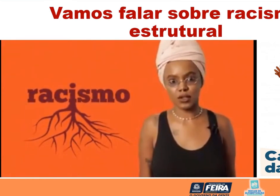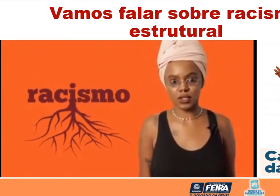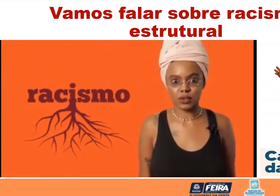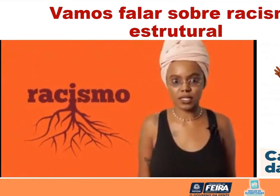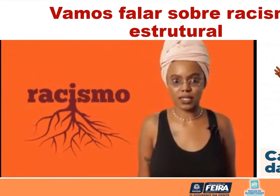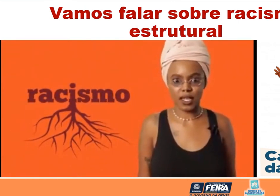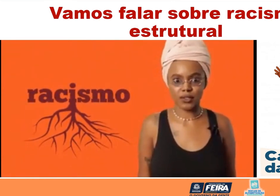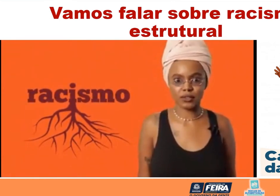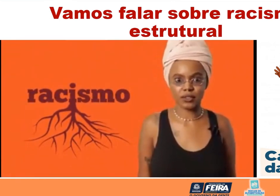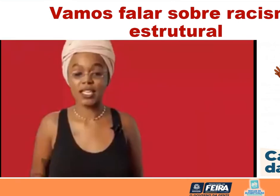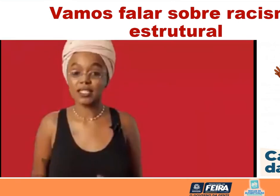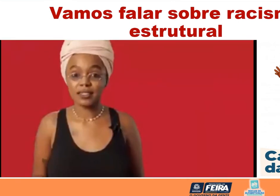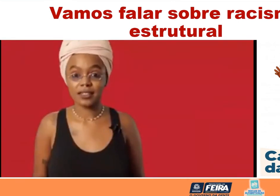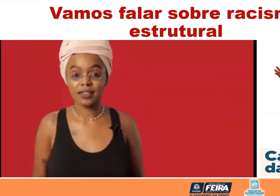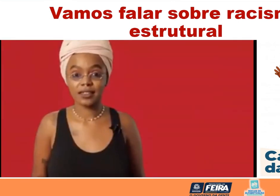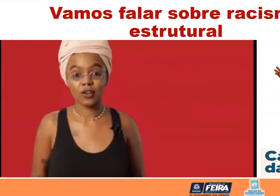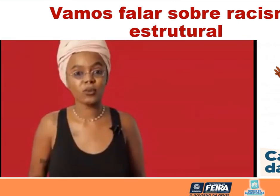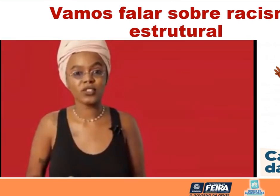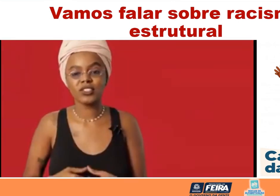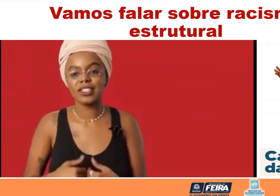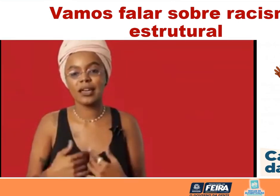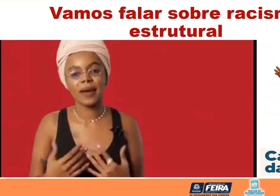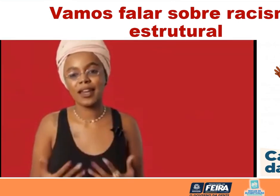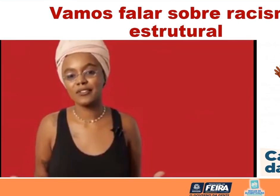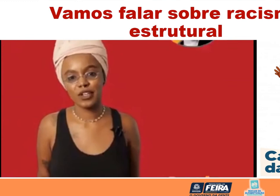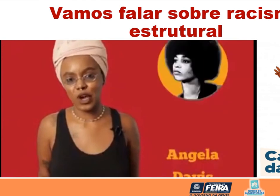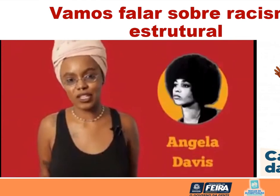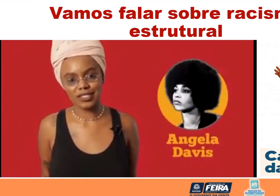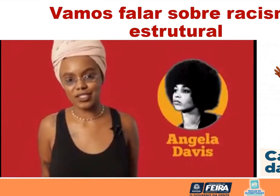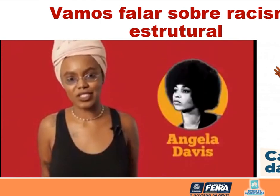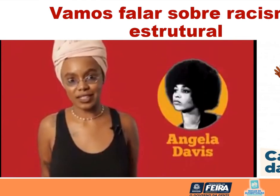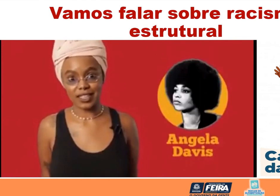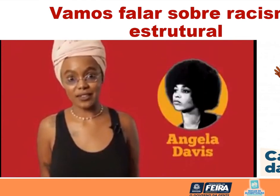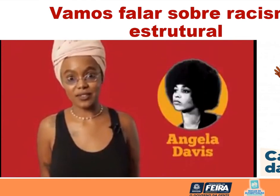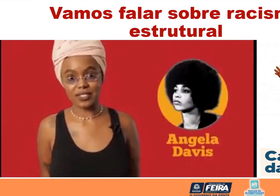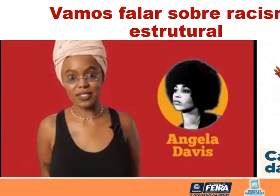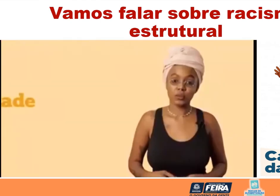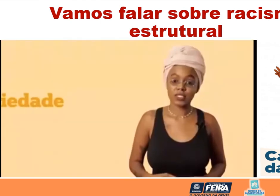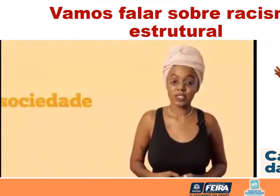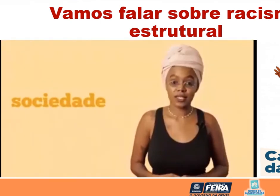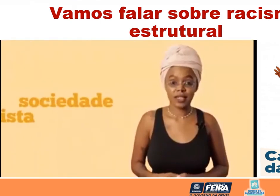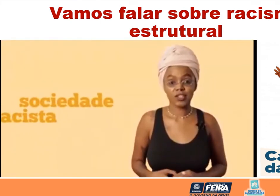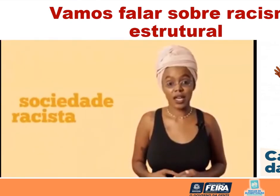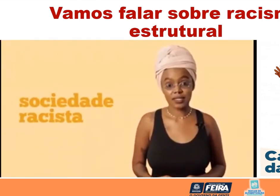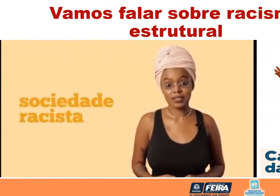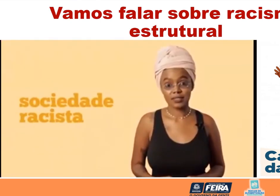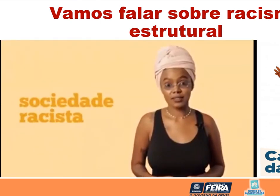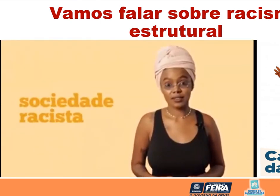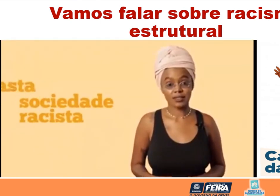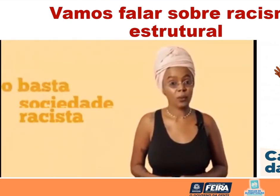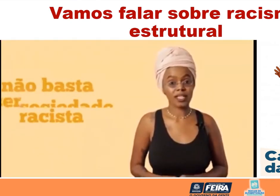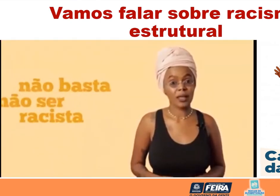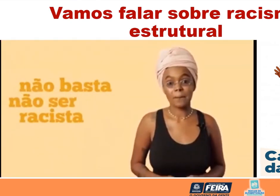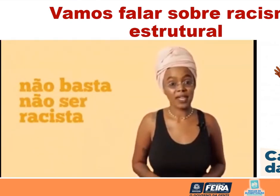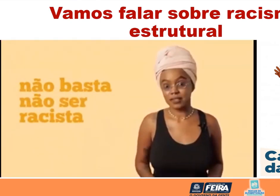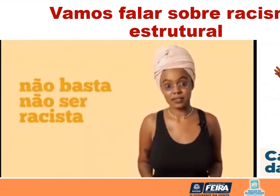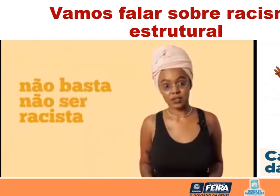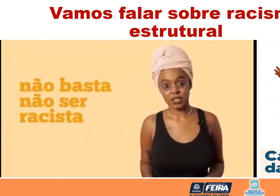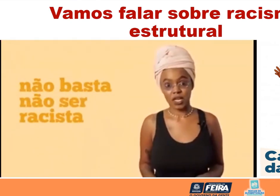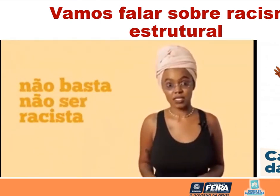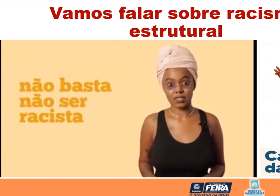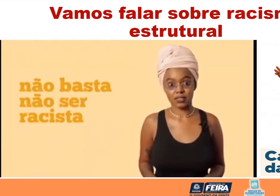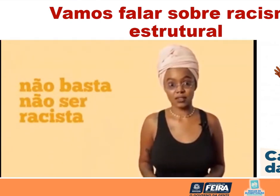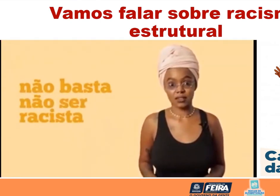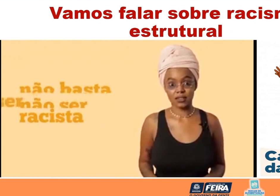estruturas da nossa sociedade. E entender que, como já diria a maravilhosa Angela Davis, numa sociedade racista não basta